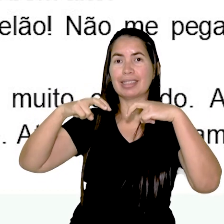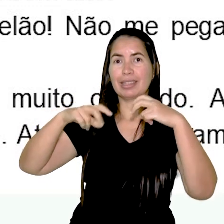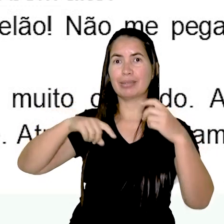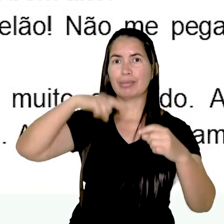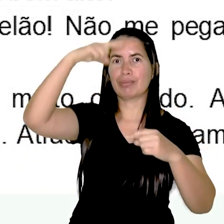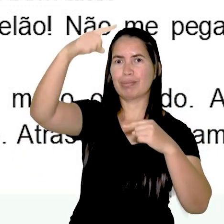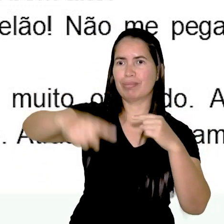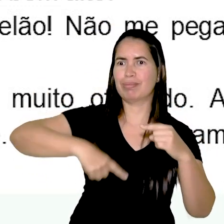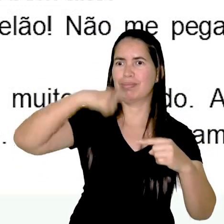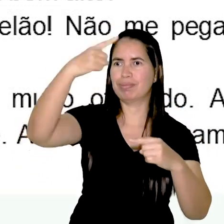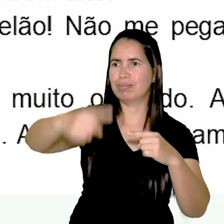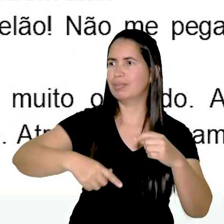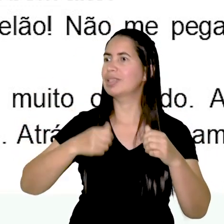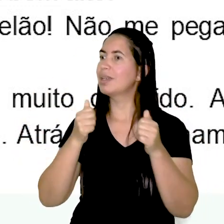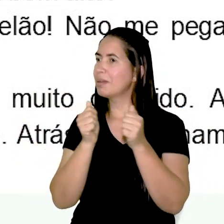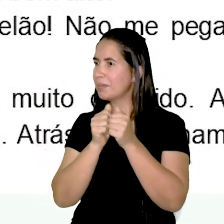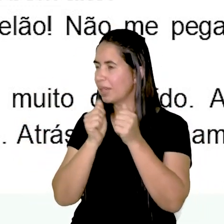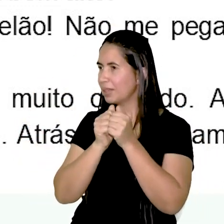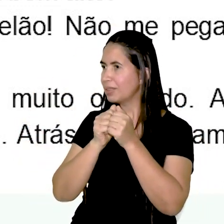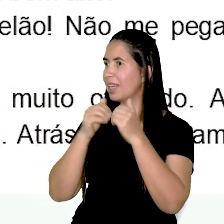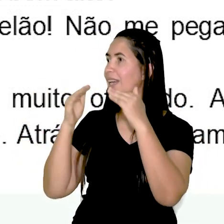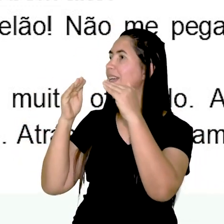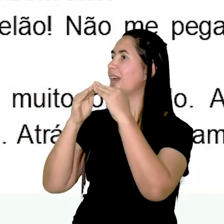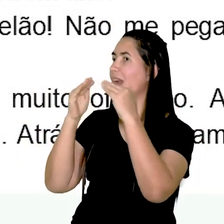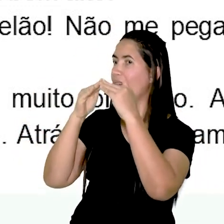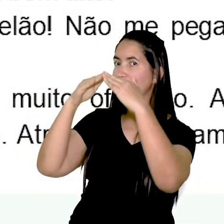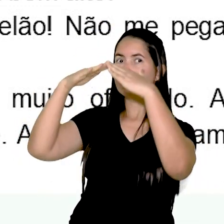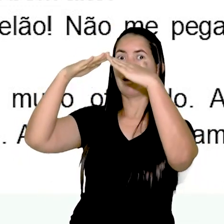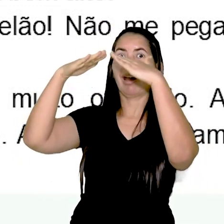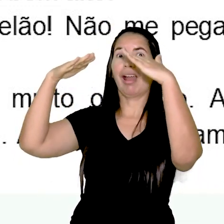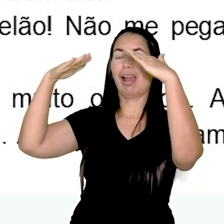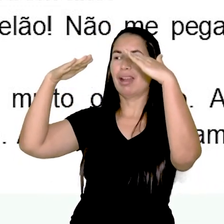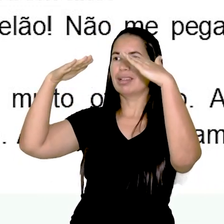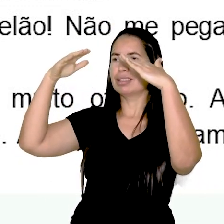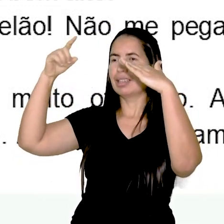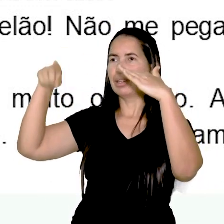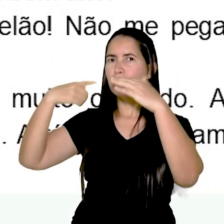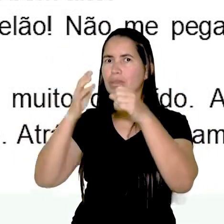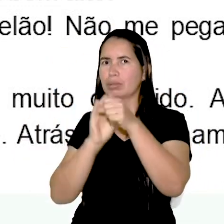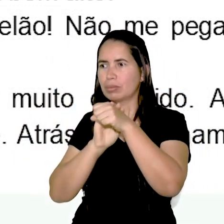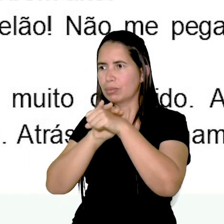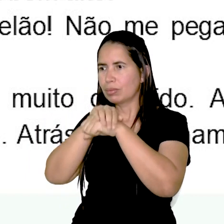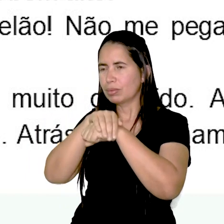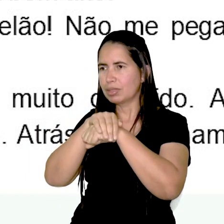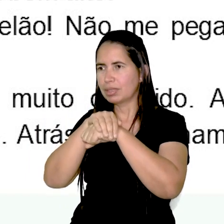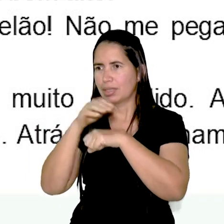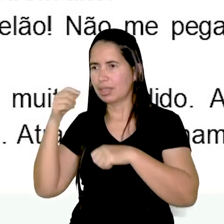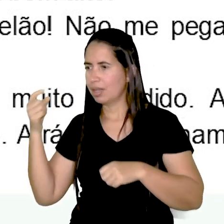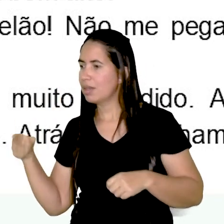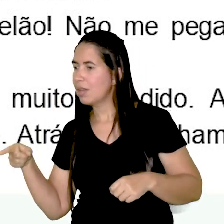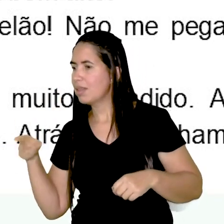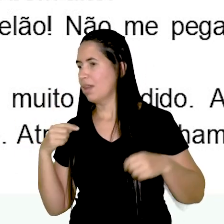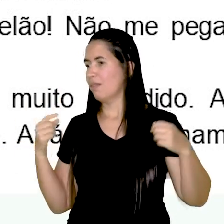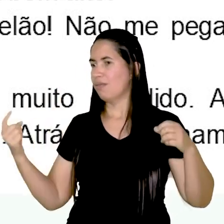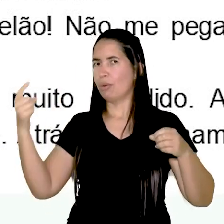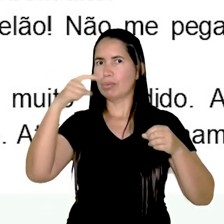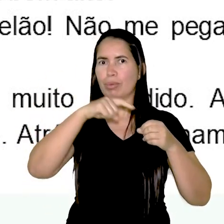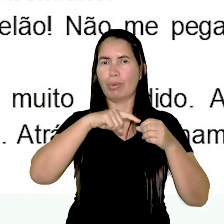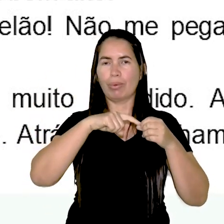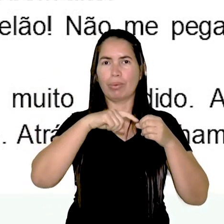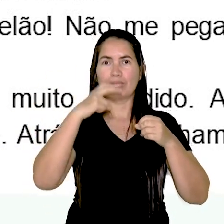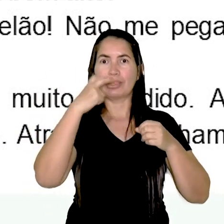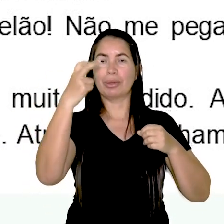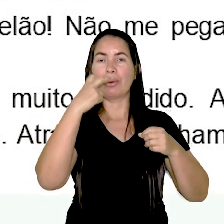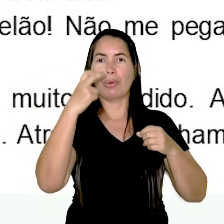perto do casarão. E então, na outra noite, Camila voltou e gritou bem